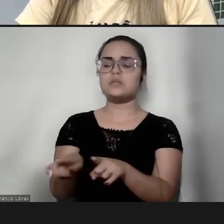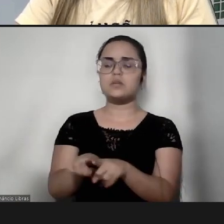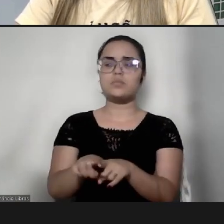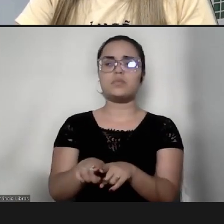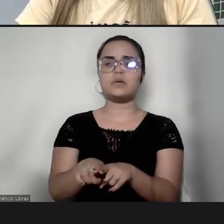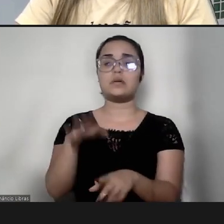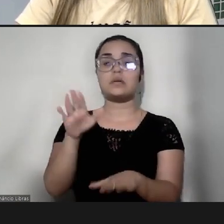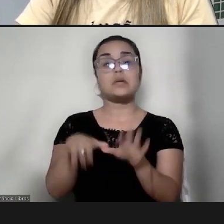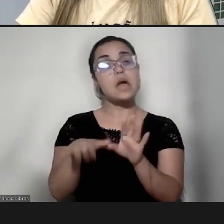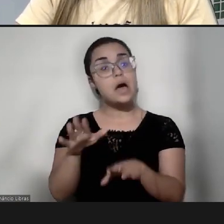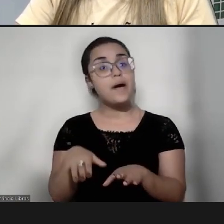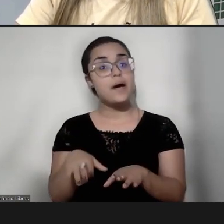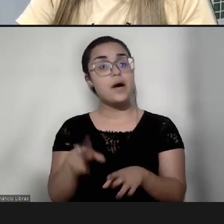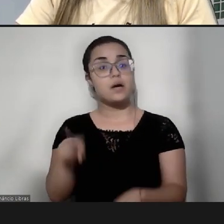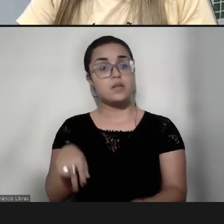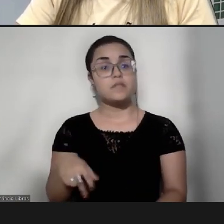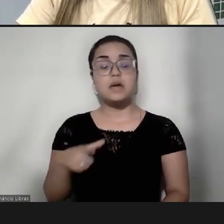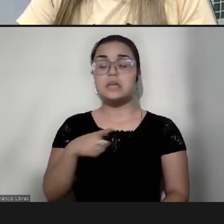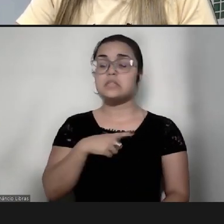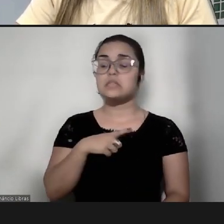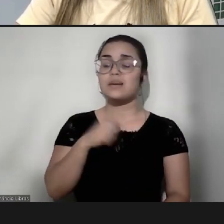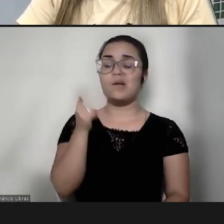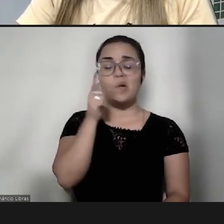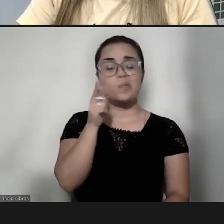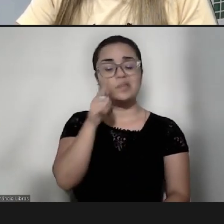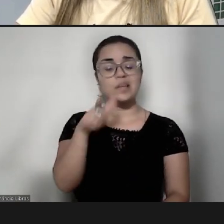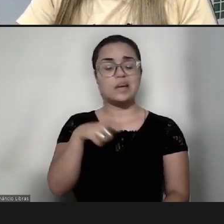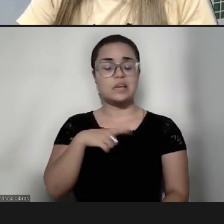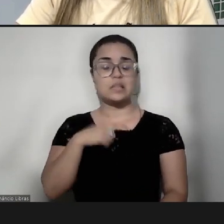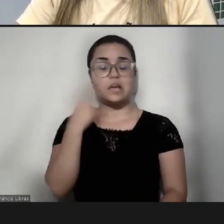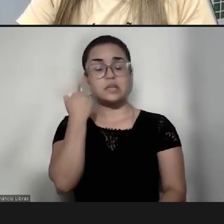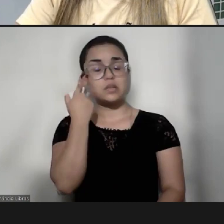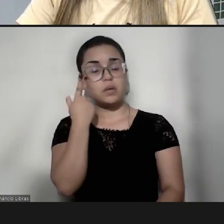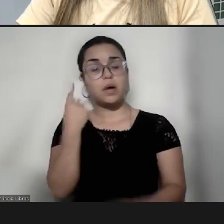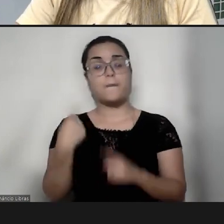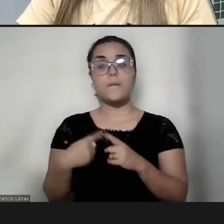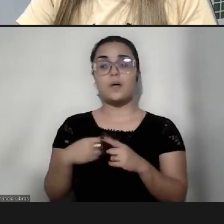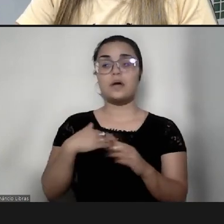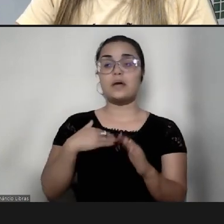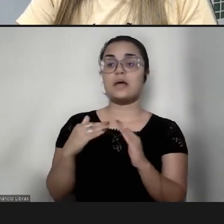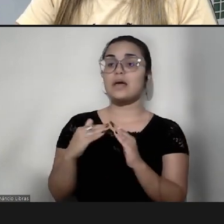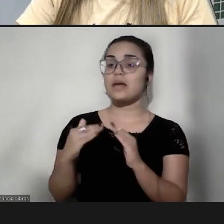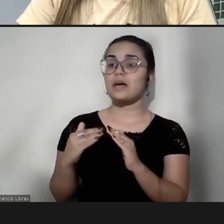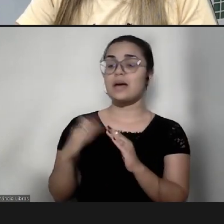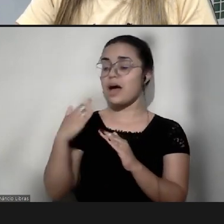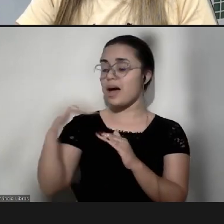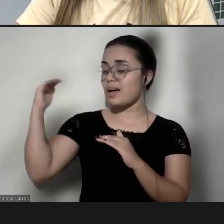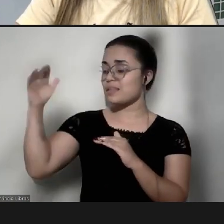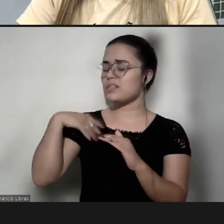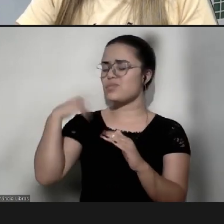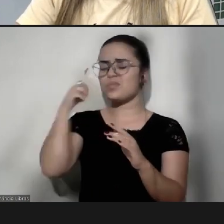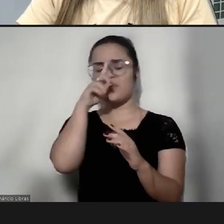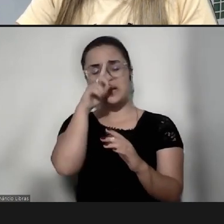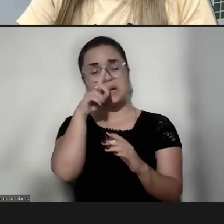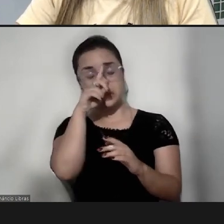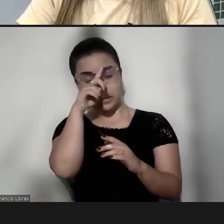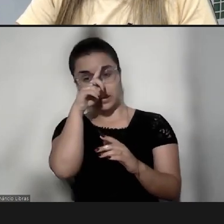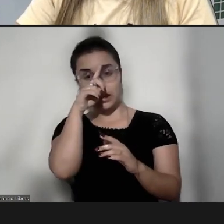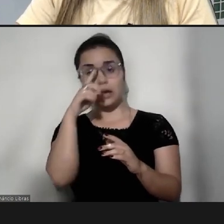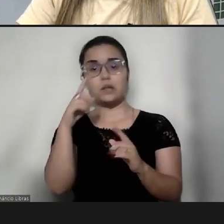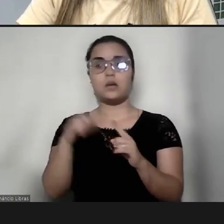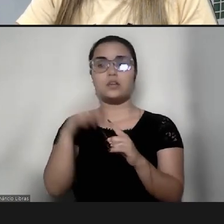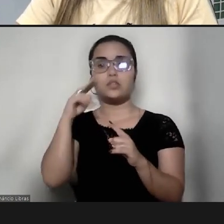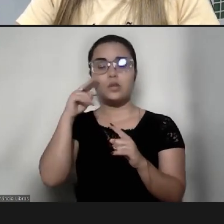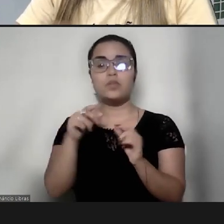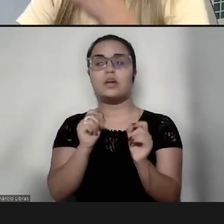vezes não consegue ter essa naturalidade, porque vem de um adulto violento, né, você vê o que ele